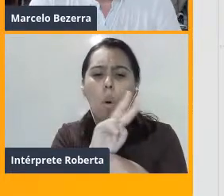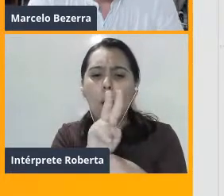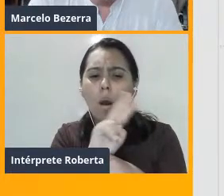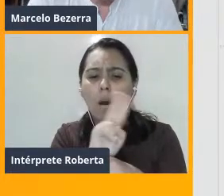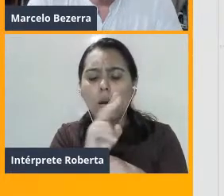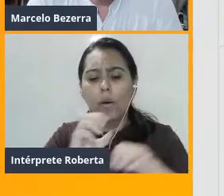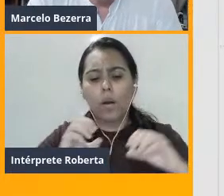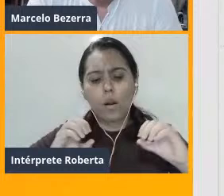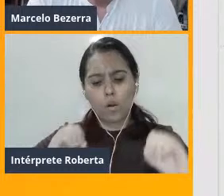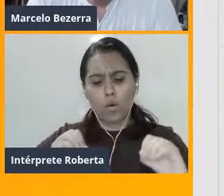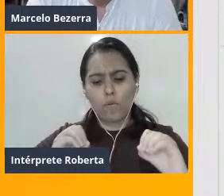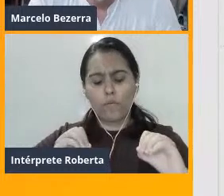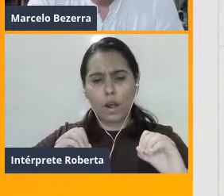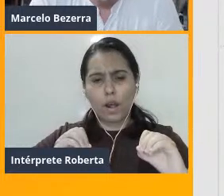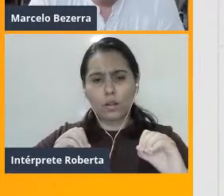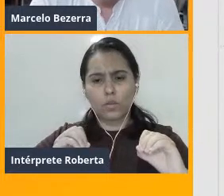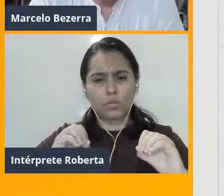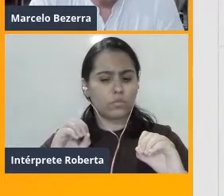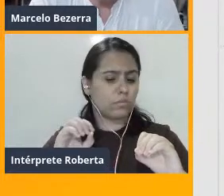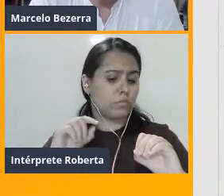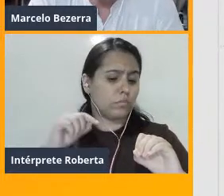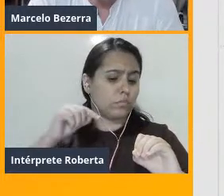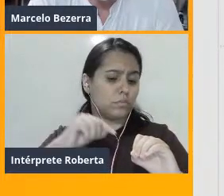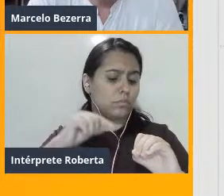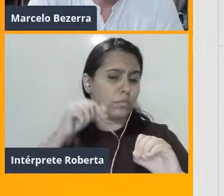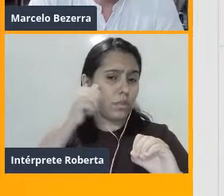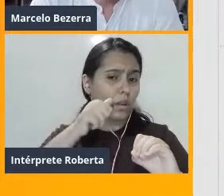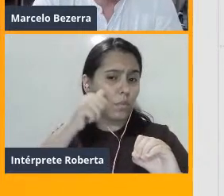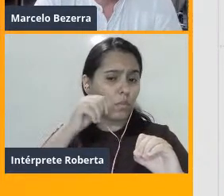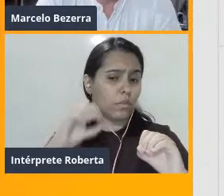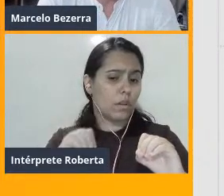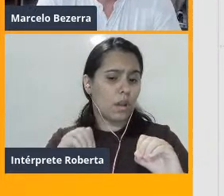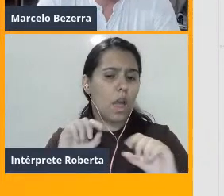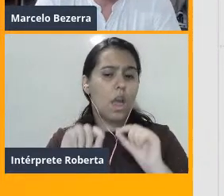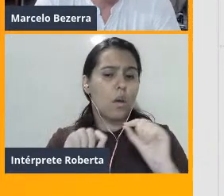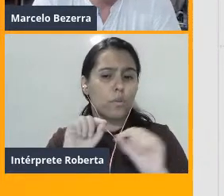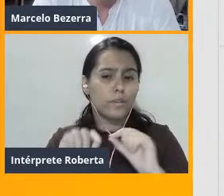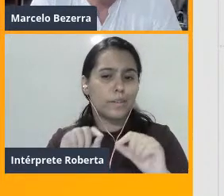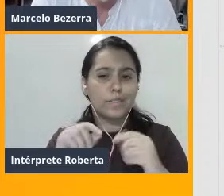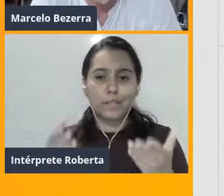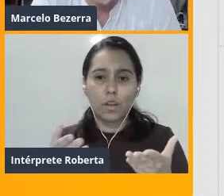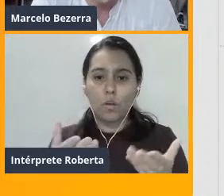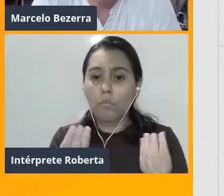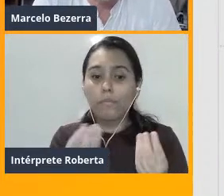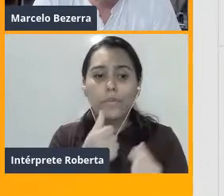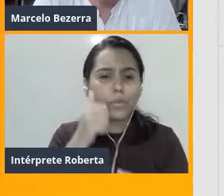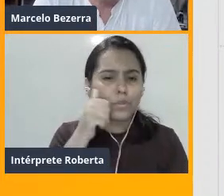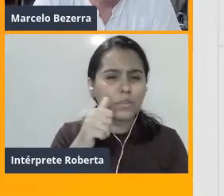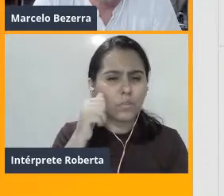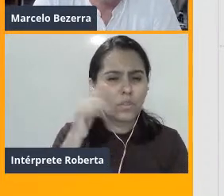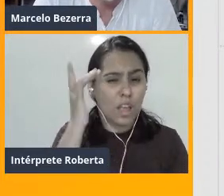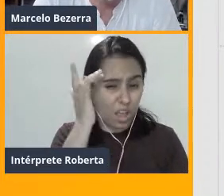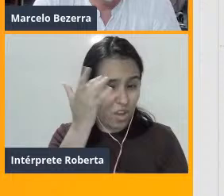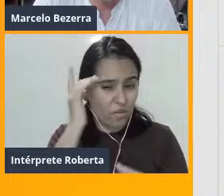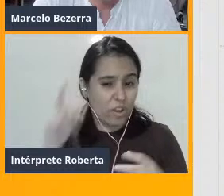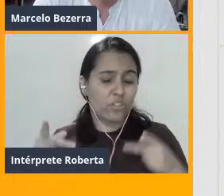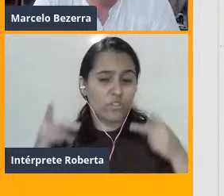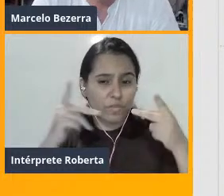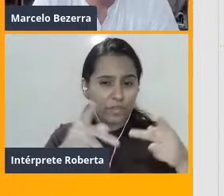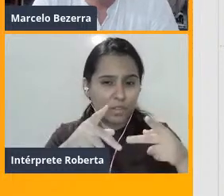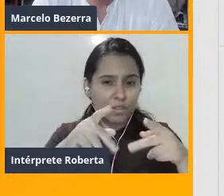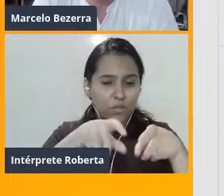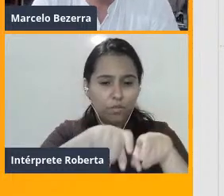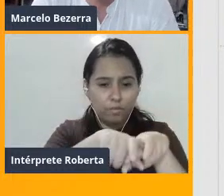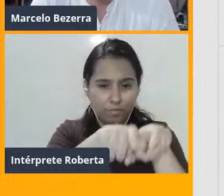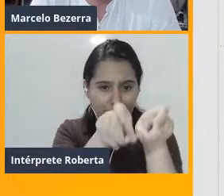Provavelmente, muitas das mulheres que estão aqui presentes já devem ter visitado um ginecologista ou feito